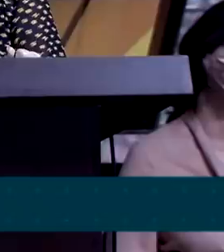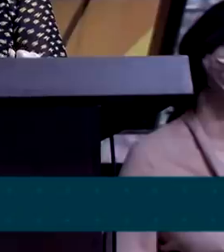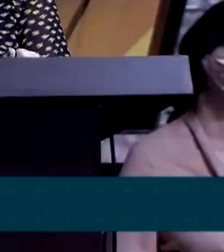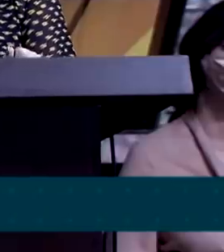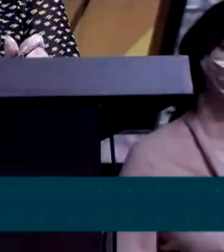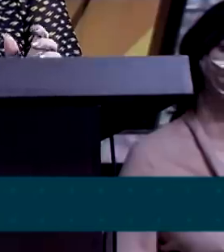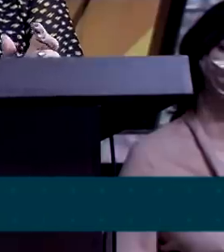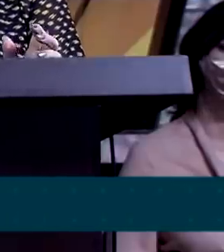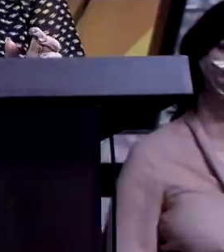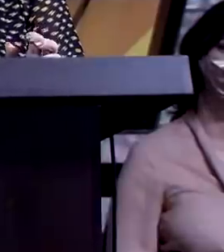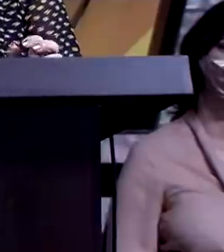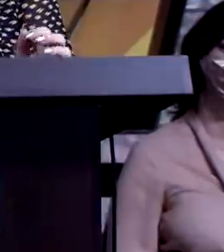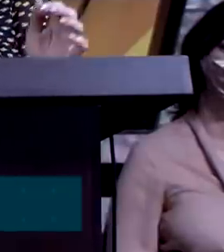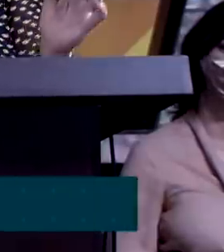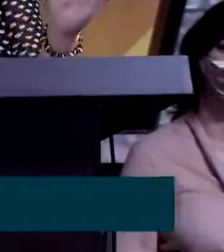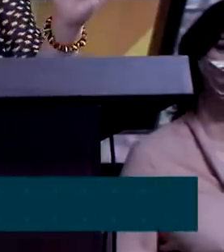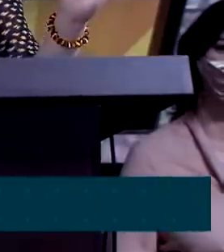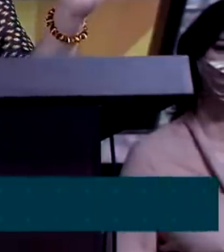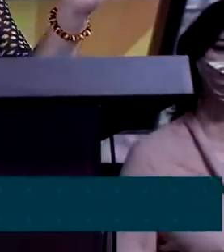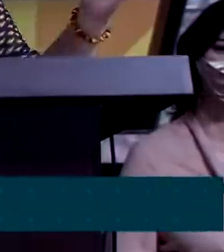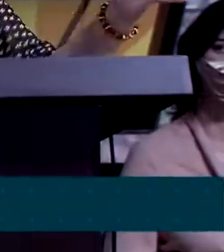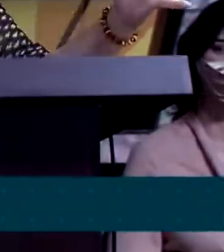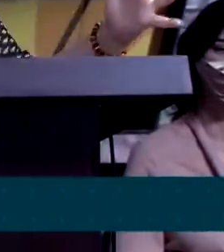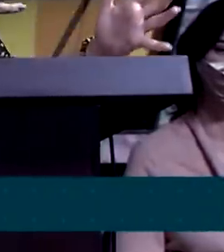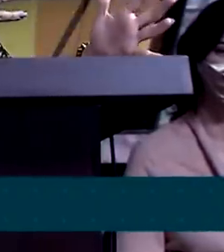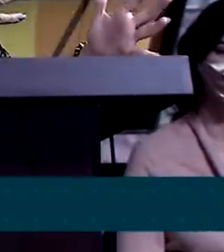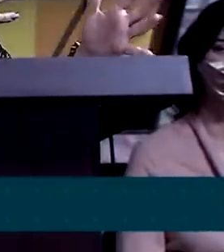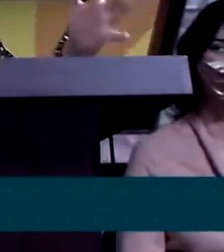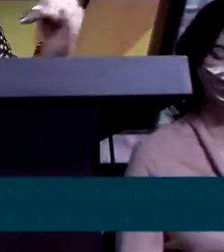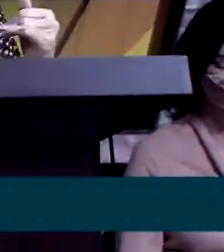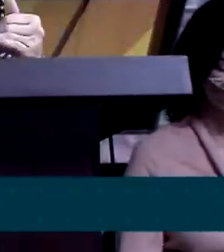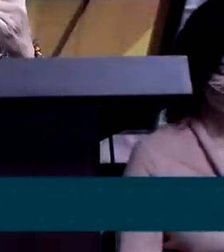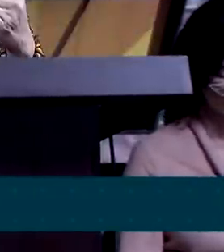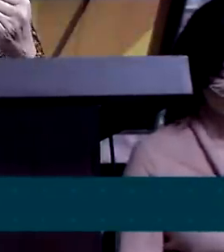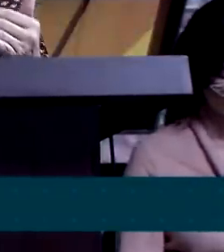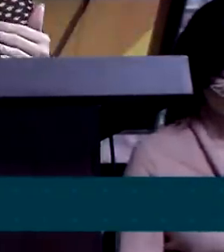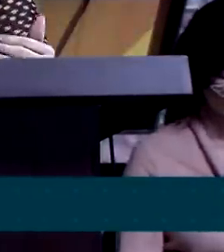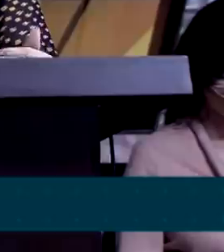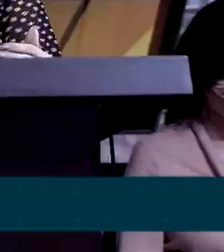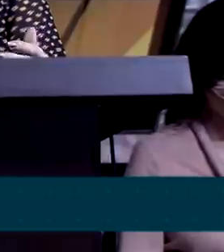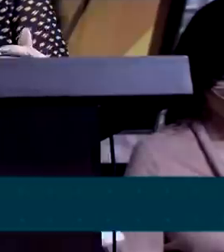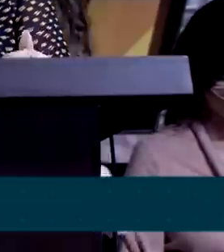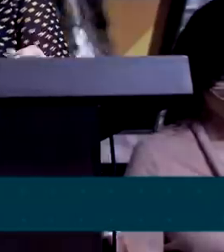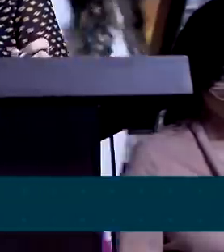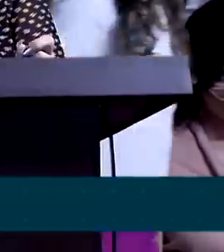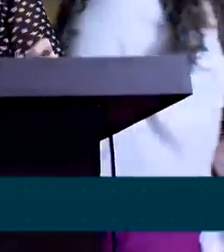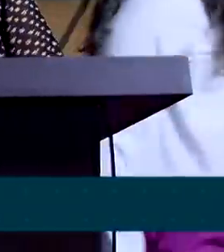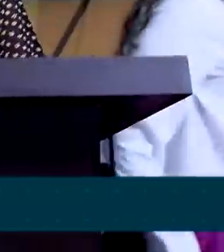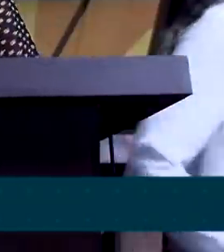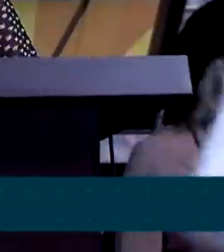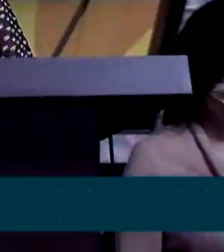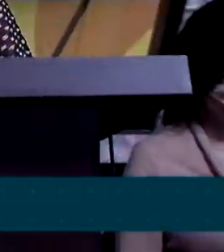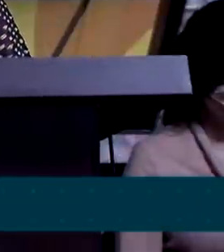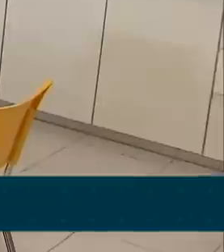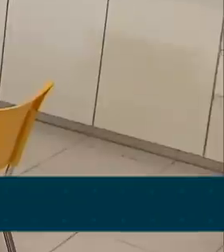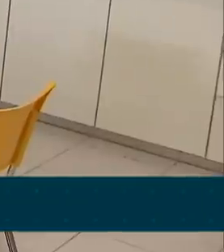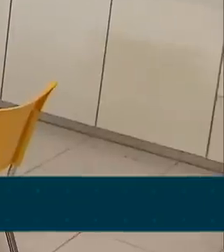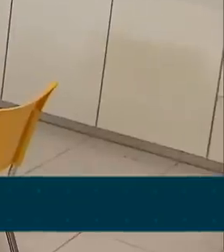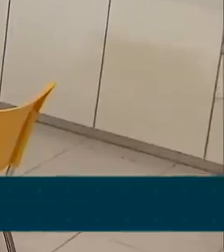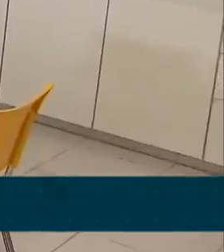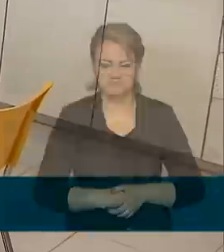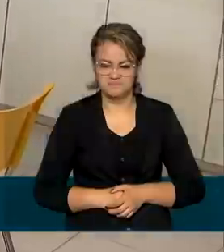calçada, vai voltar não, porque a gente vai lá na calçada buscar ela, bora. O está acontecendo? É assim que funciona a Casa da Mulher Brasileira.